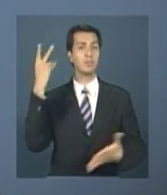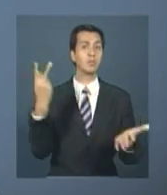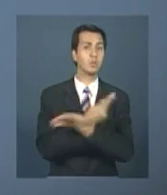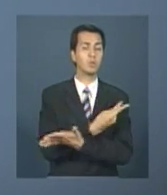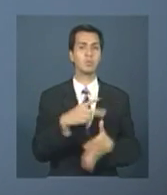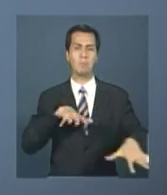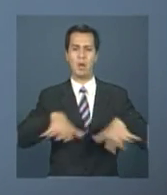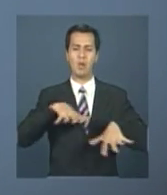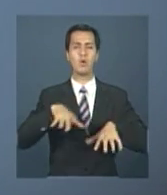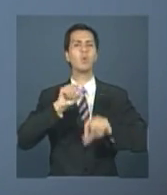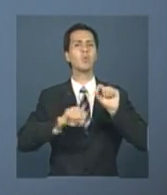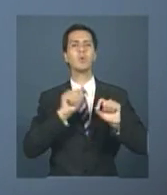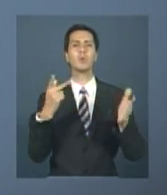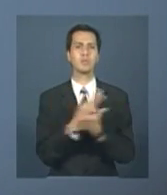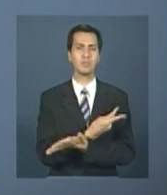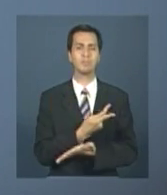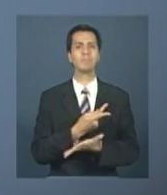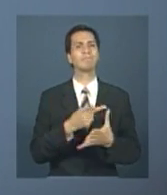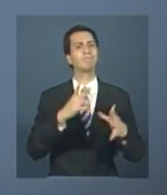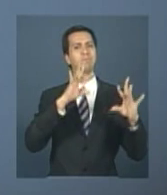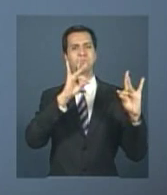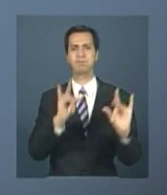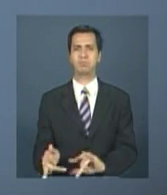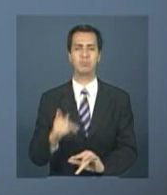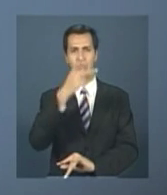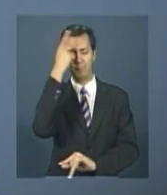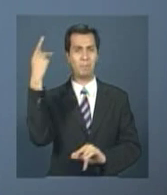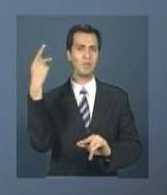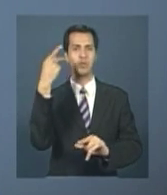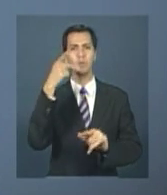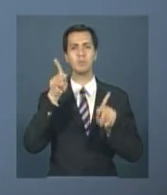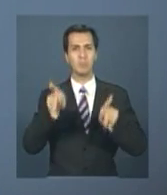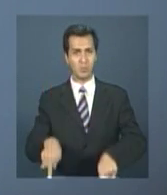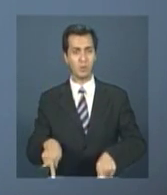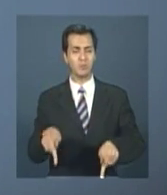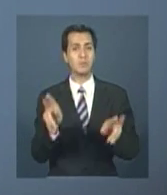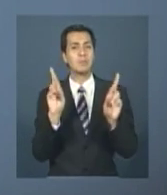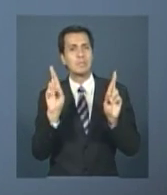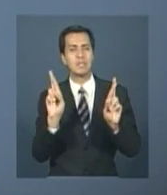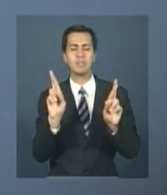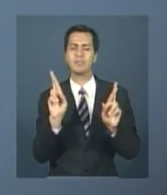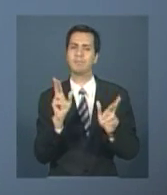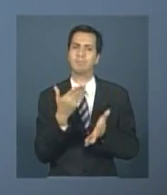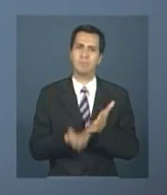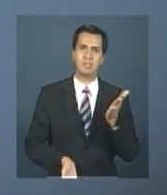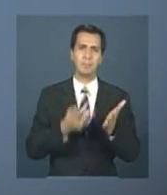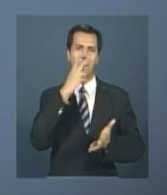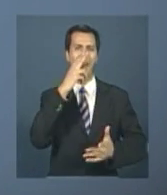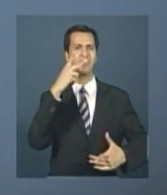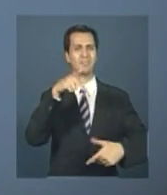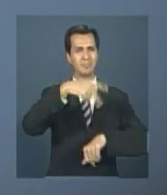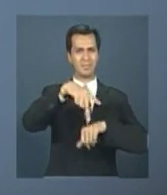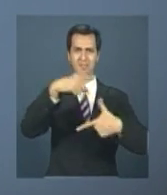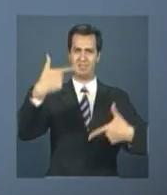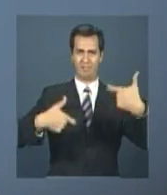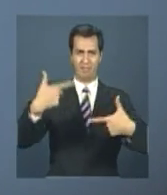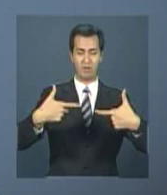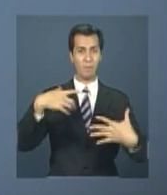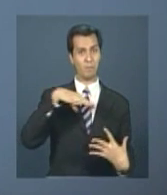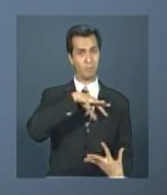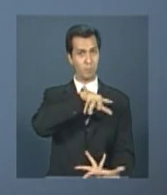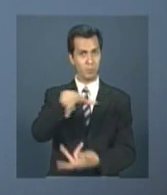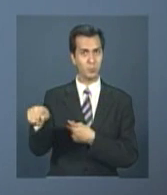soterrou as esperanças que a população tinha. Imagens comparadas às de um país em guerra. O mundo se mobilizou.